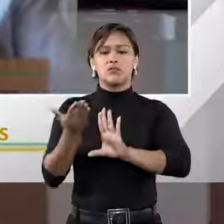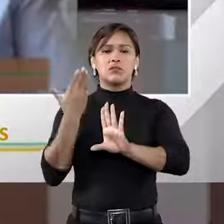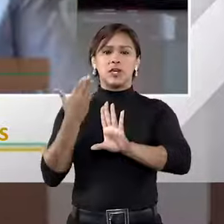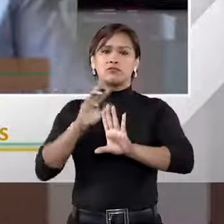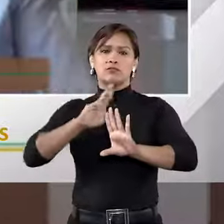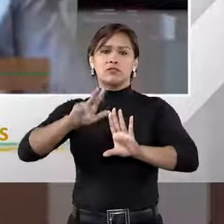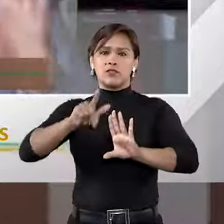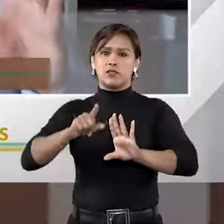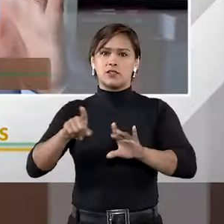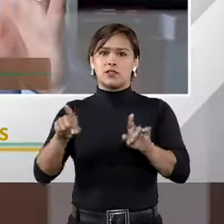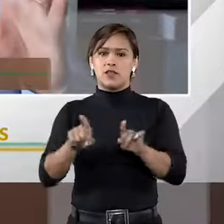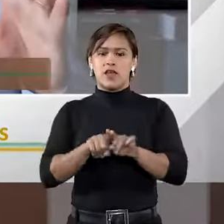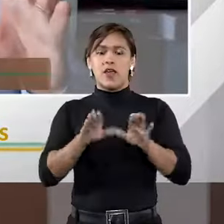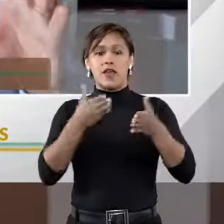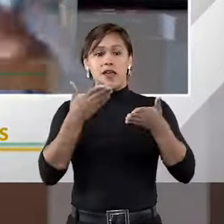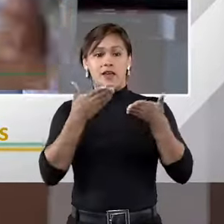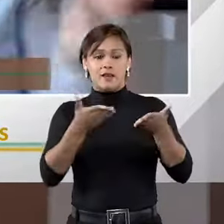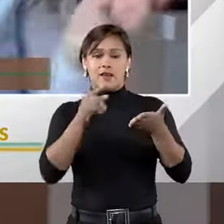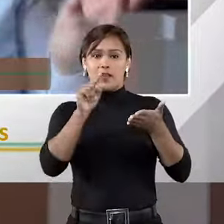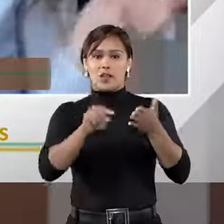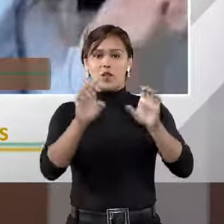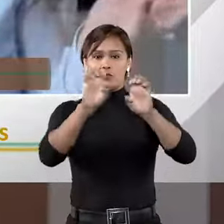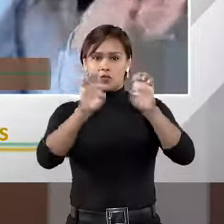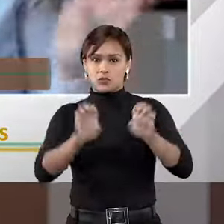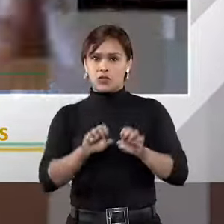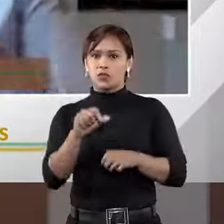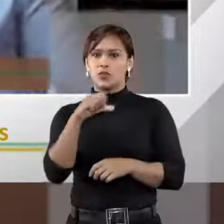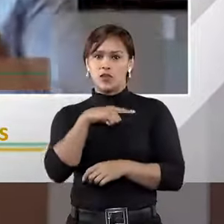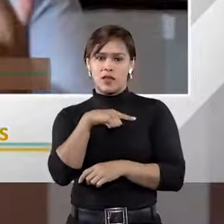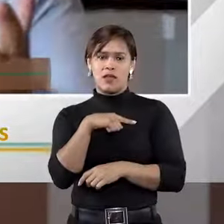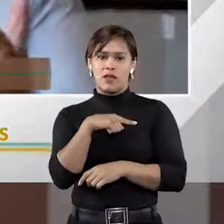há diferença. Agora, do ponto de vista estrutural,